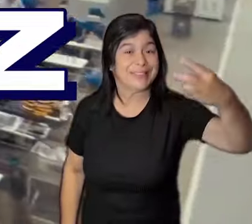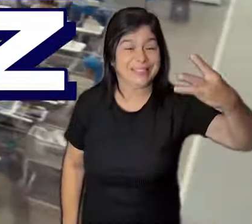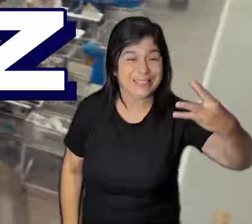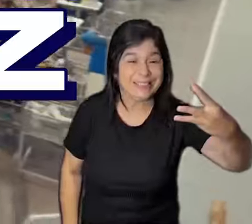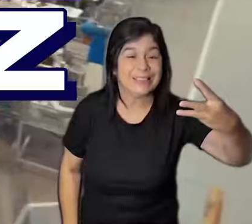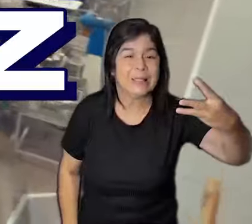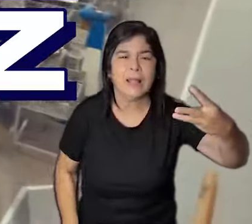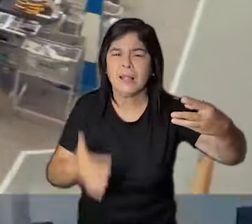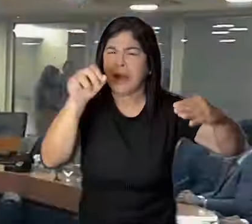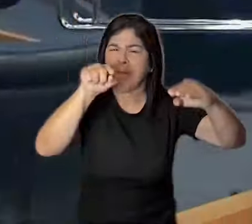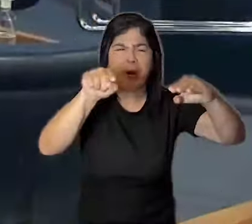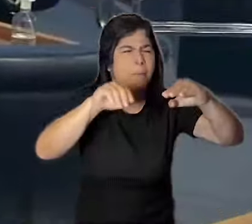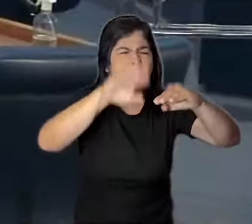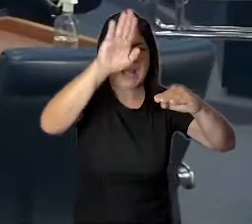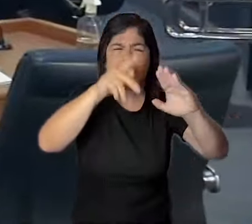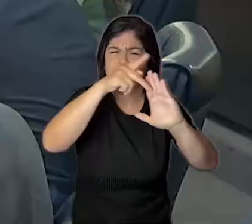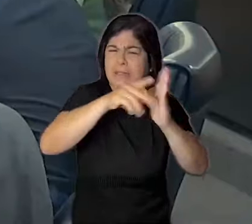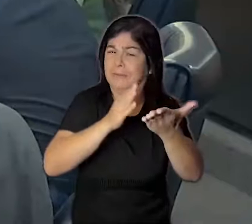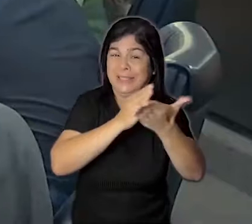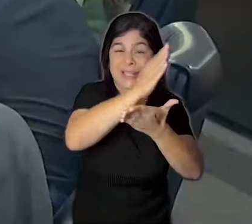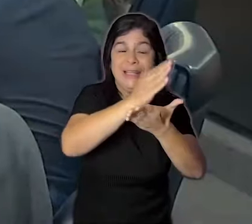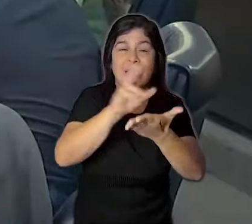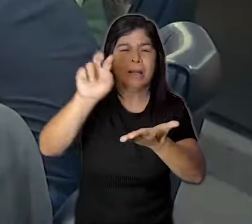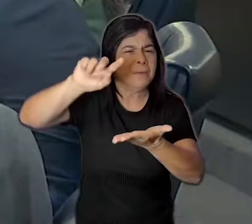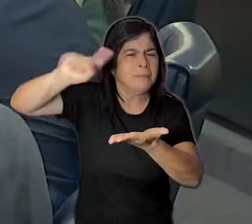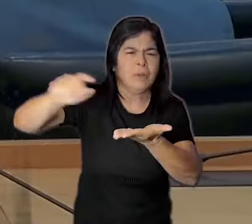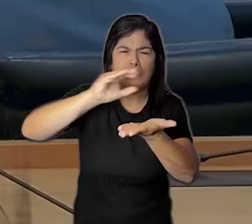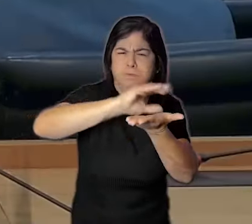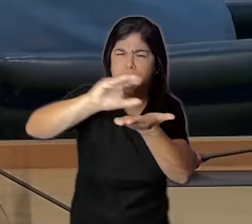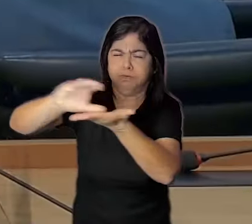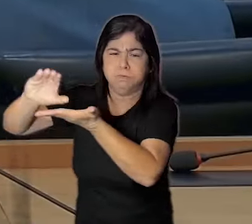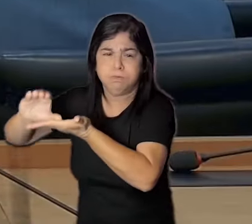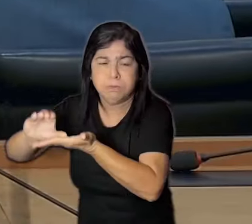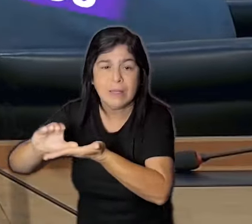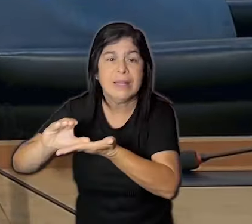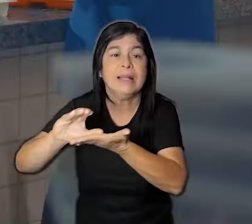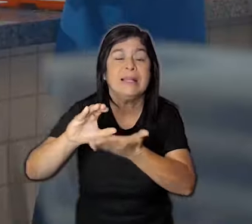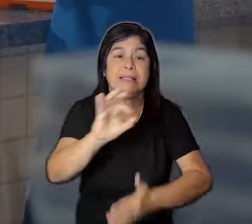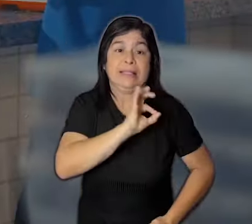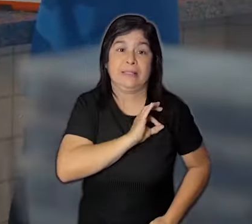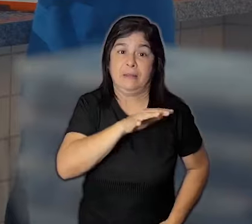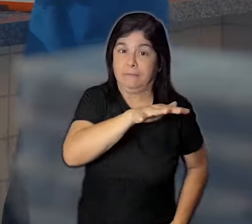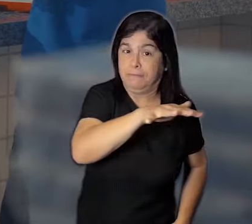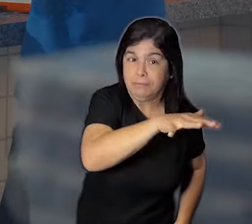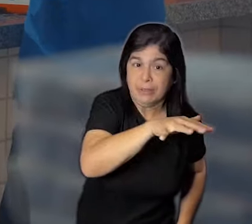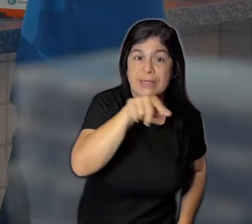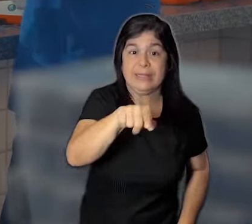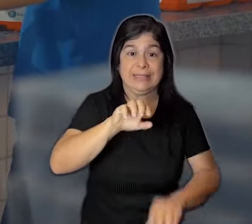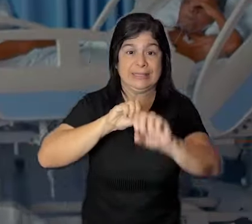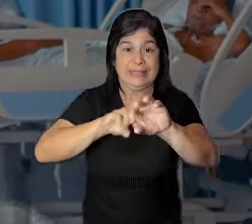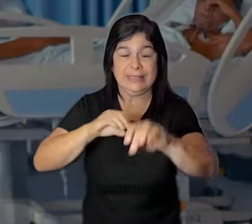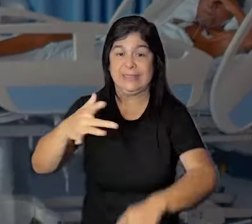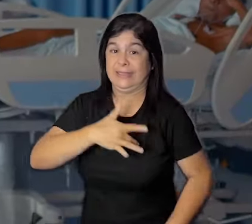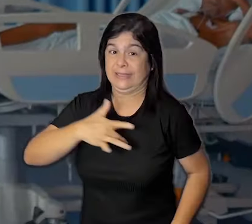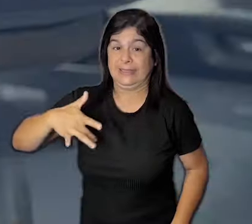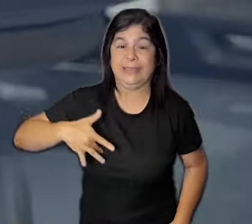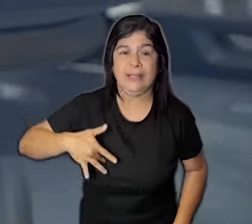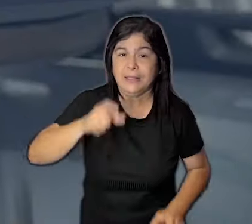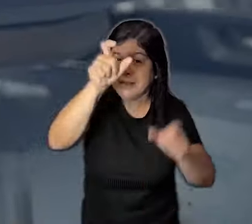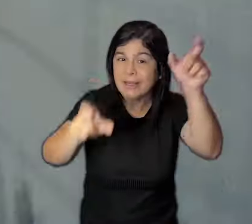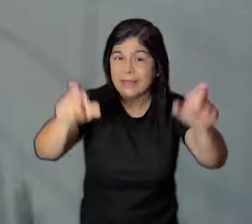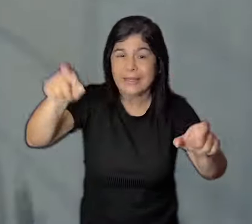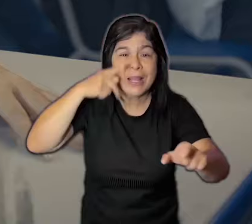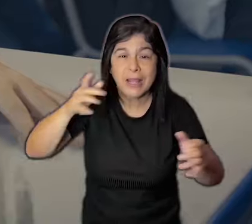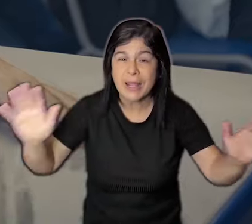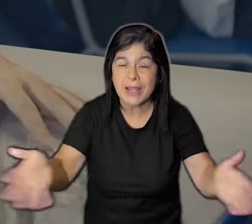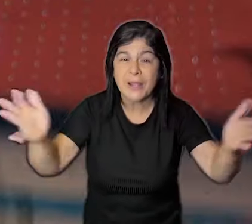Assembleia faz. Em 2023, mais de 10 mil matérias aprovadas e mais 50 milhões em emendas parlamentares destinadas